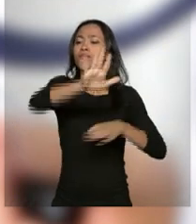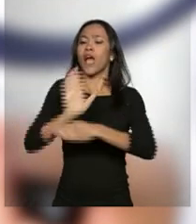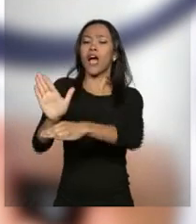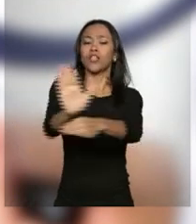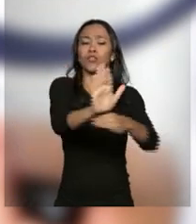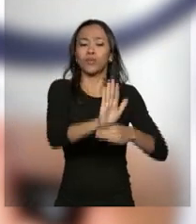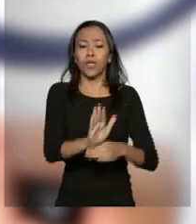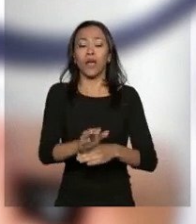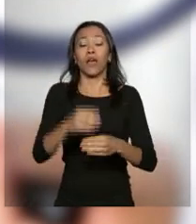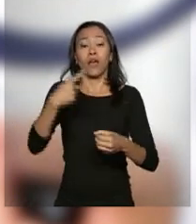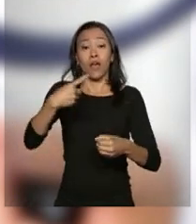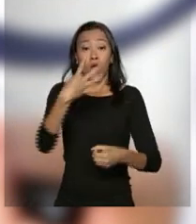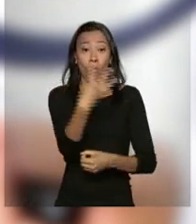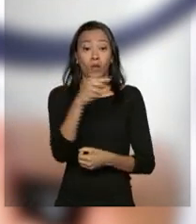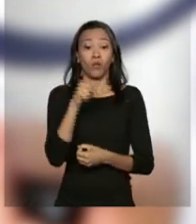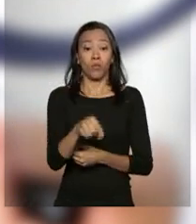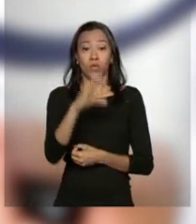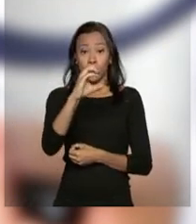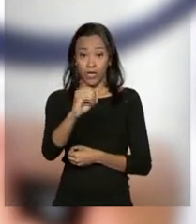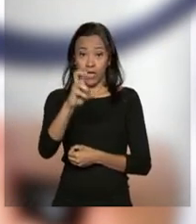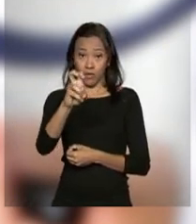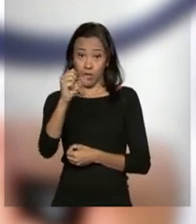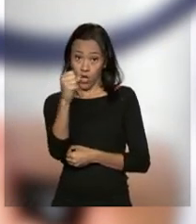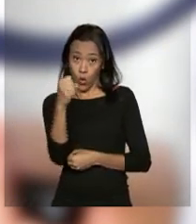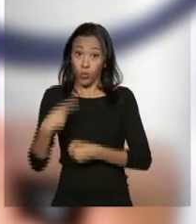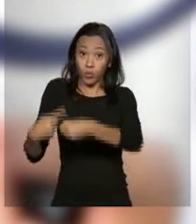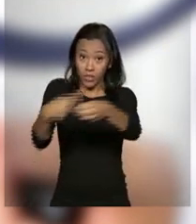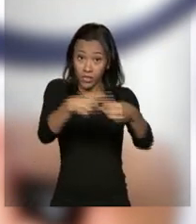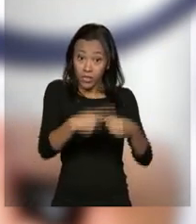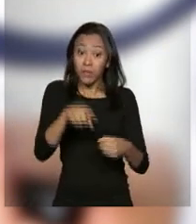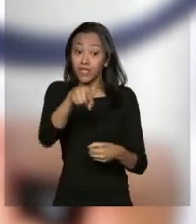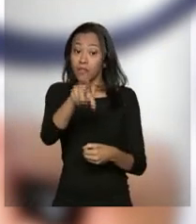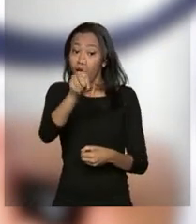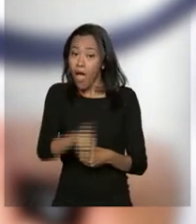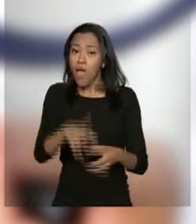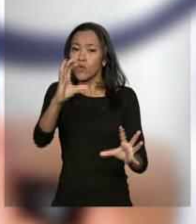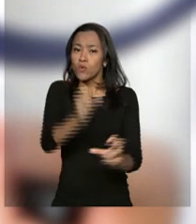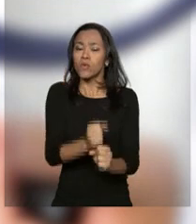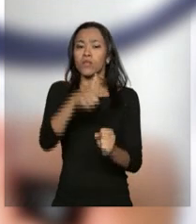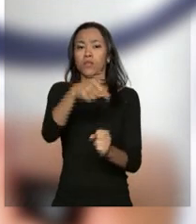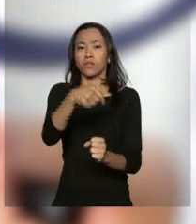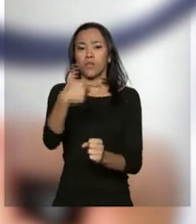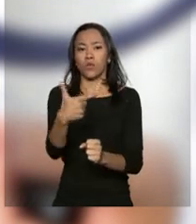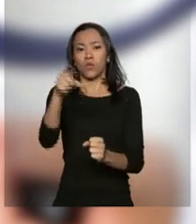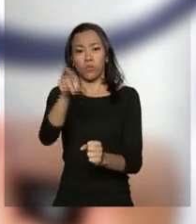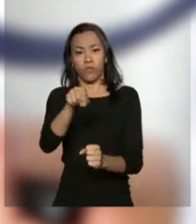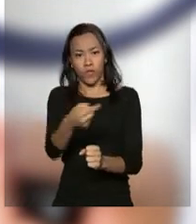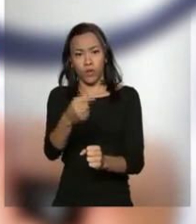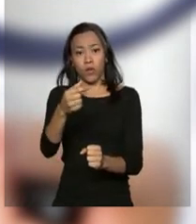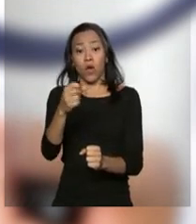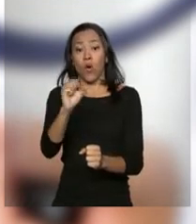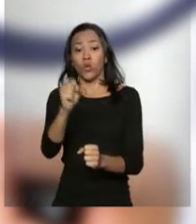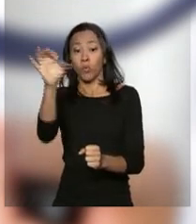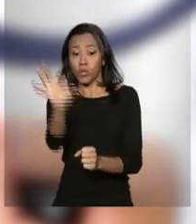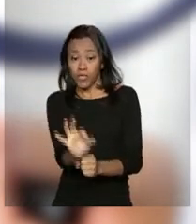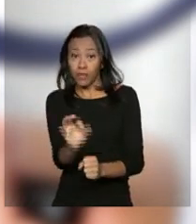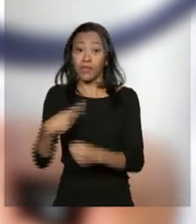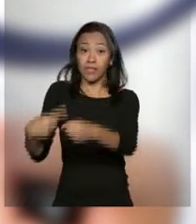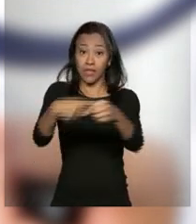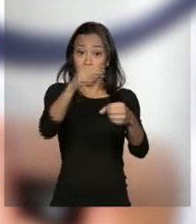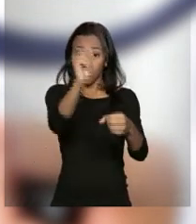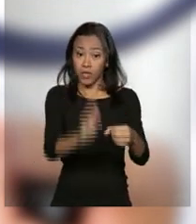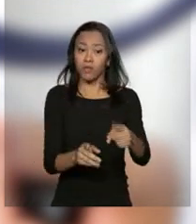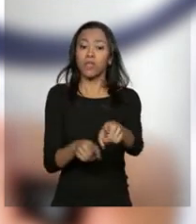.058 municípios, o que equivale a 72% das cidades brasileiras e também todos os